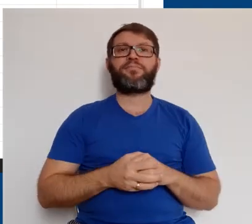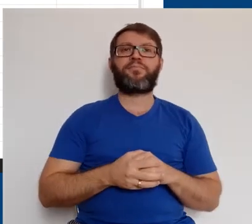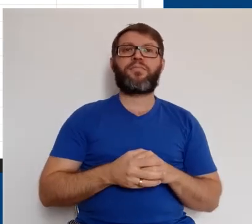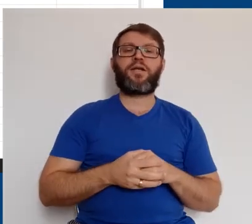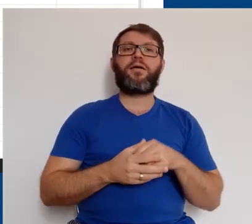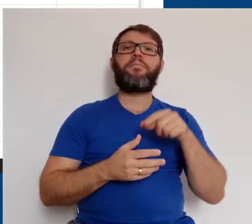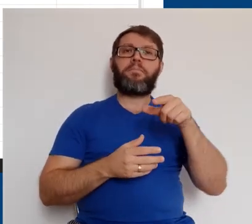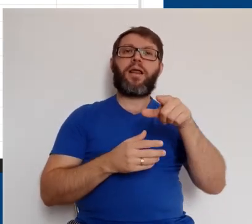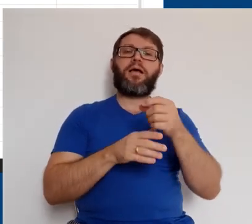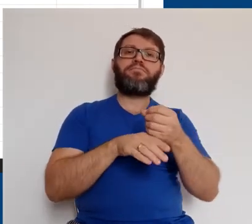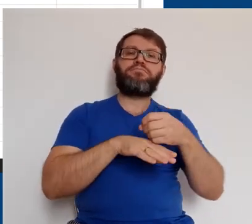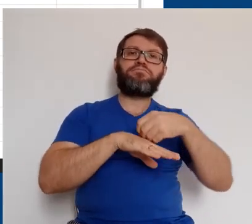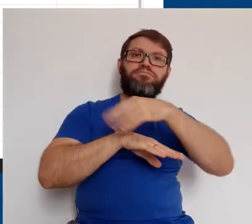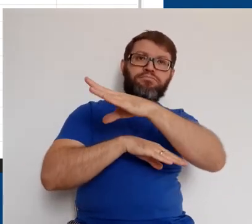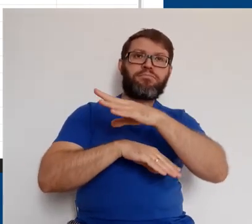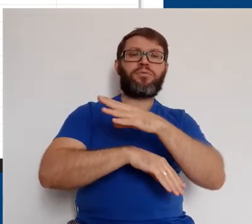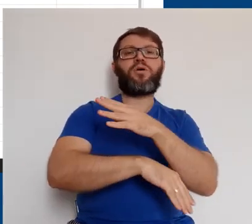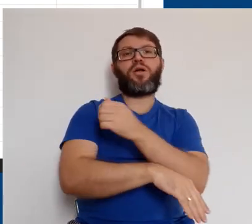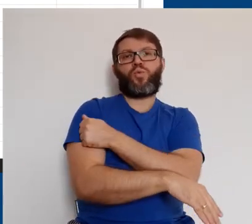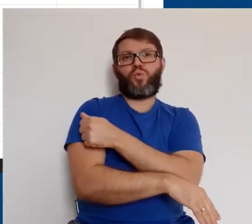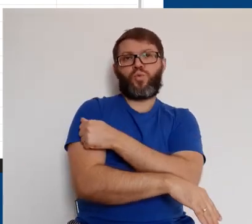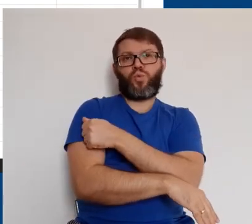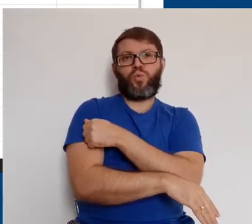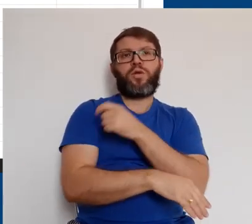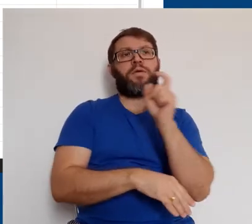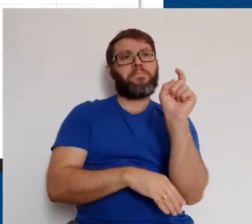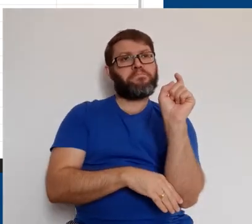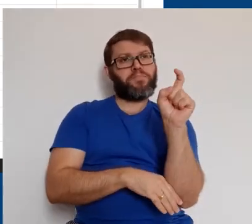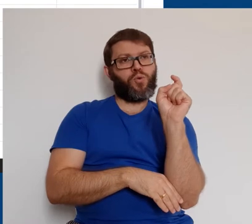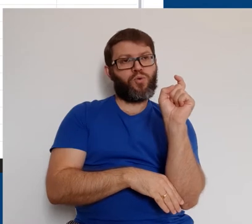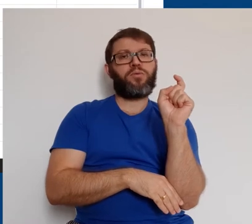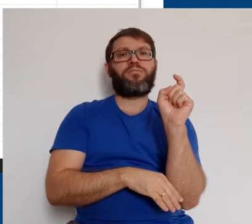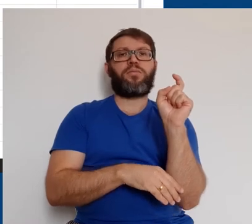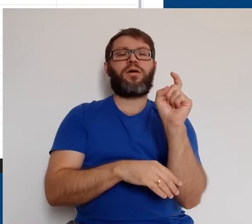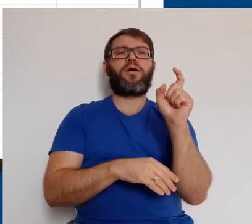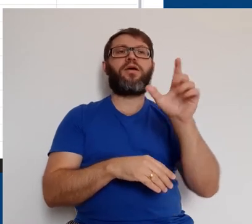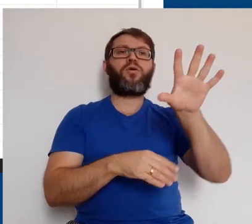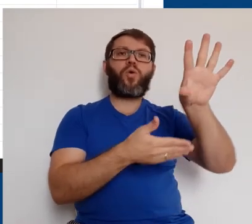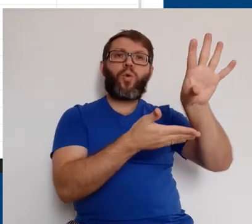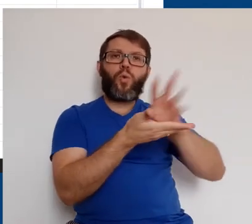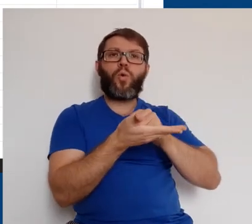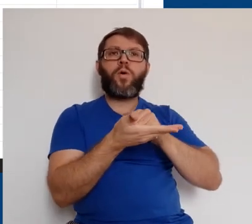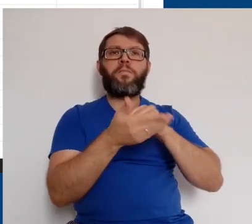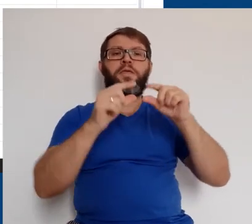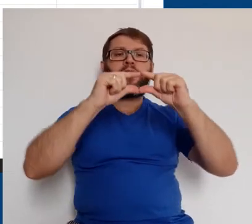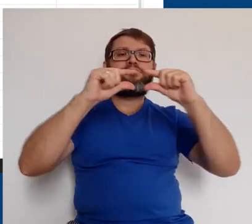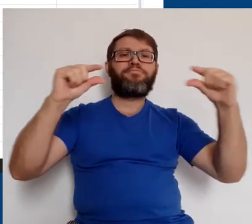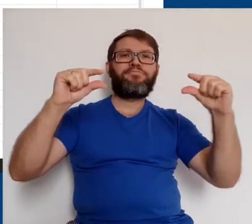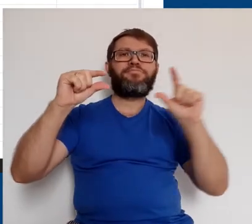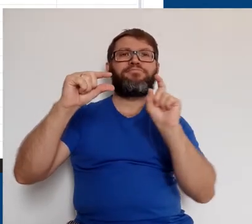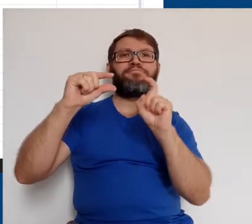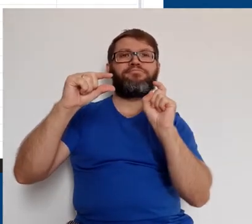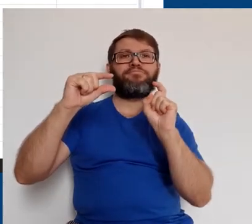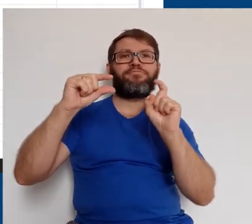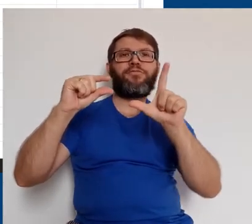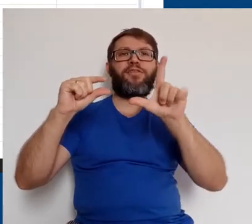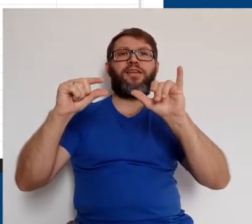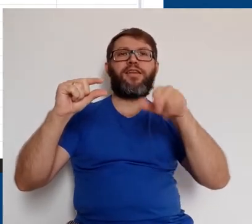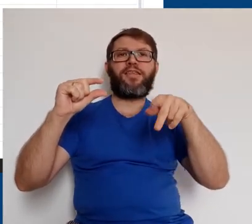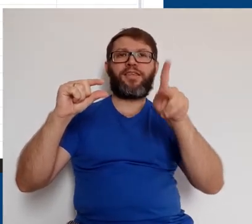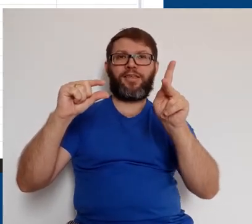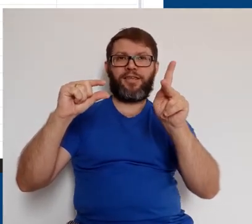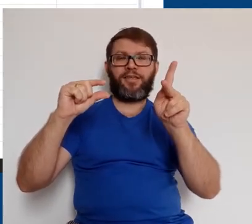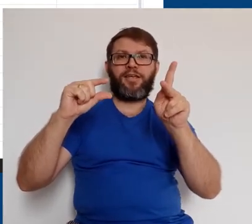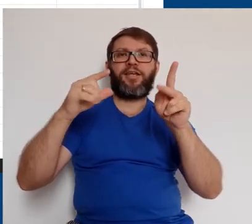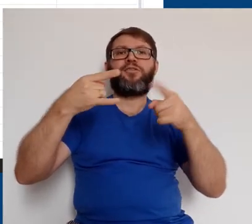e as próximas. Para disponibilizar essa sala para os alunos, clicamos no card e em seguida copiamos o link